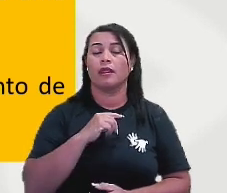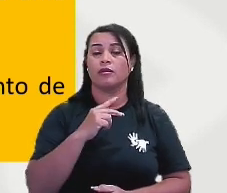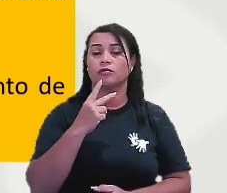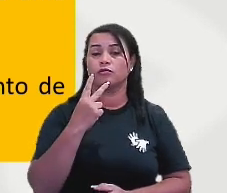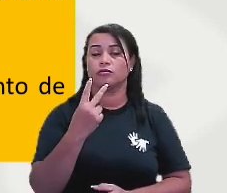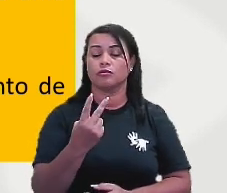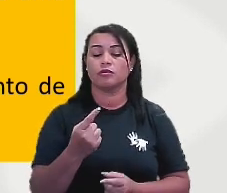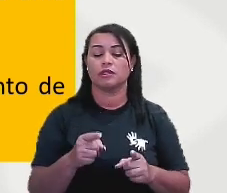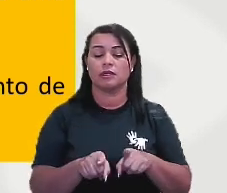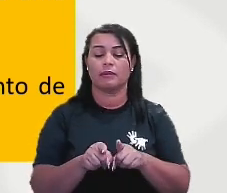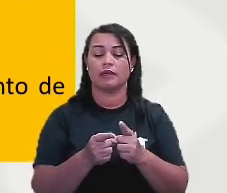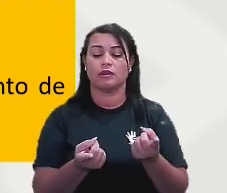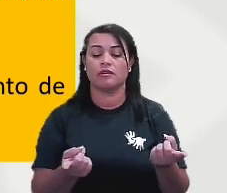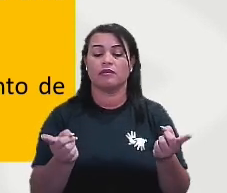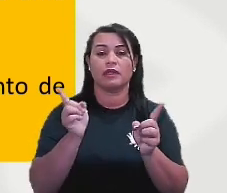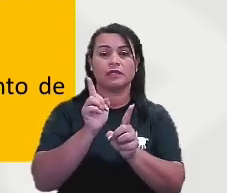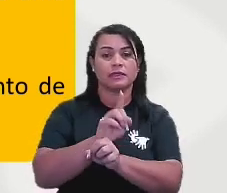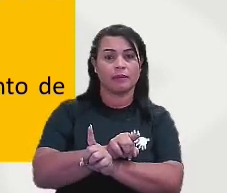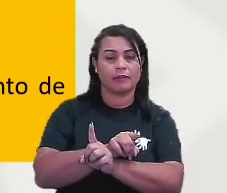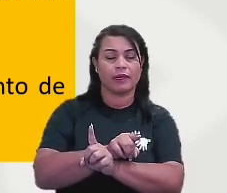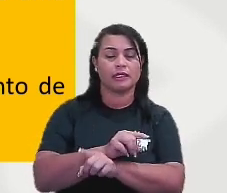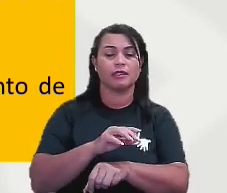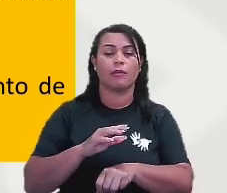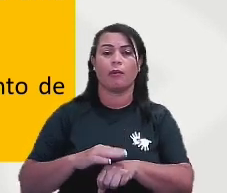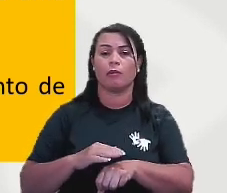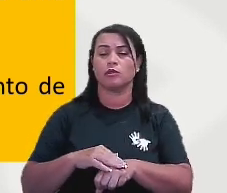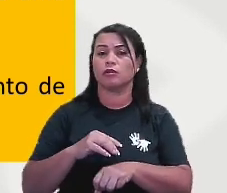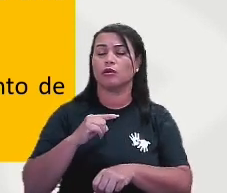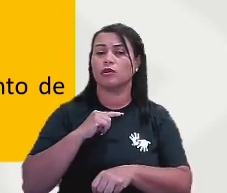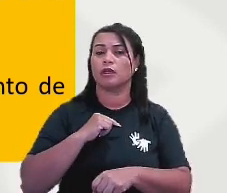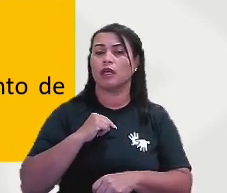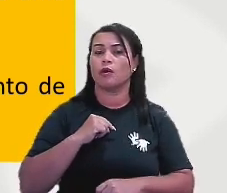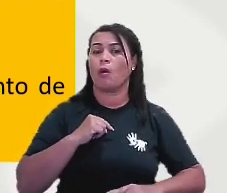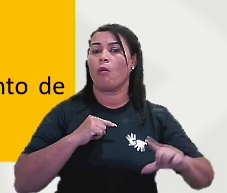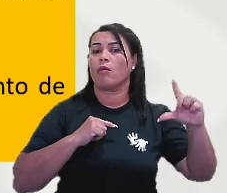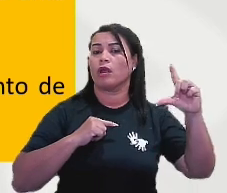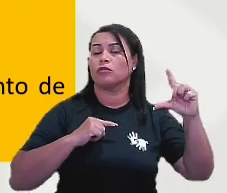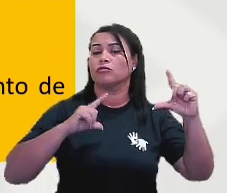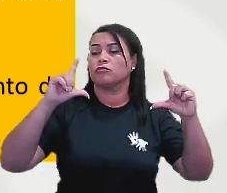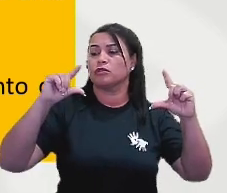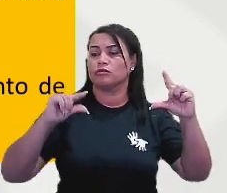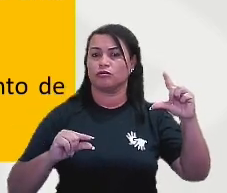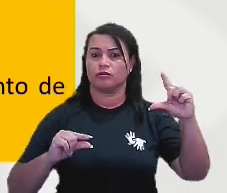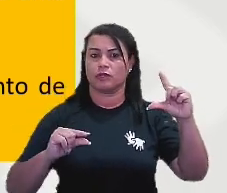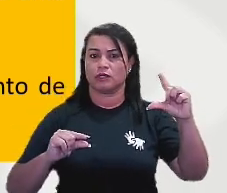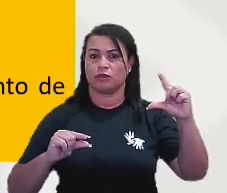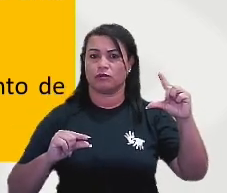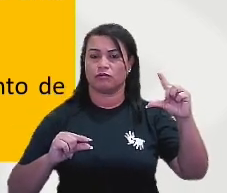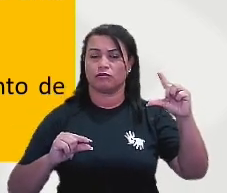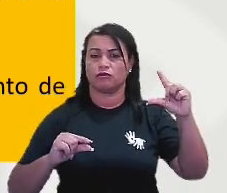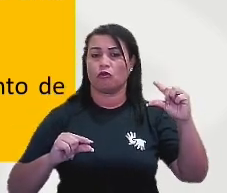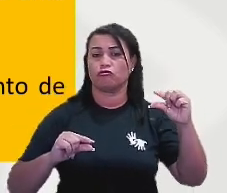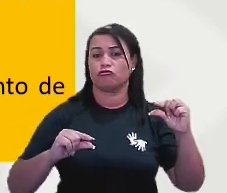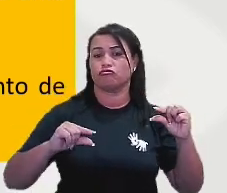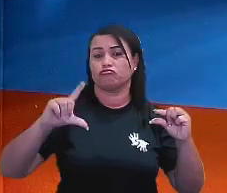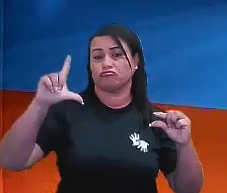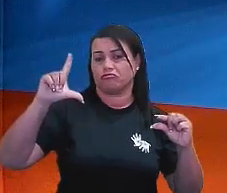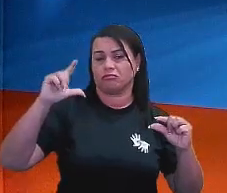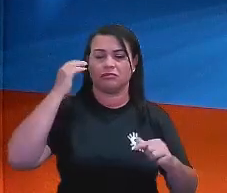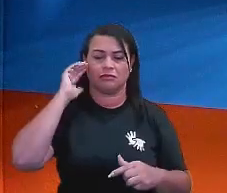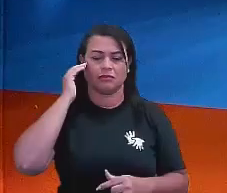grandezas são inversamente proporcionais quando o aumento de uma delas leva à diminuição da outra. E vice-versa.